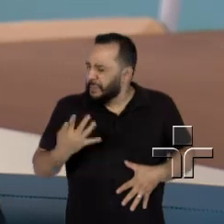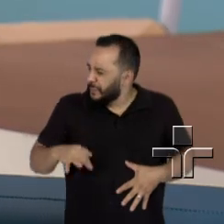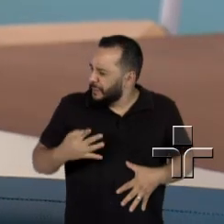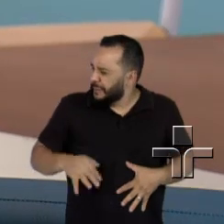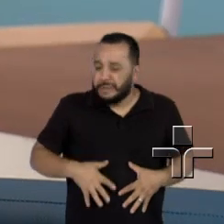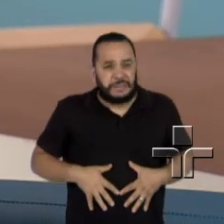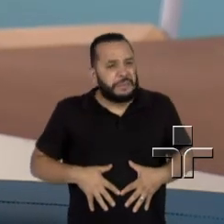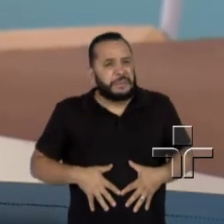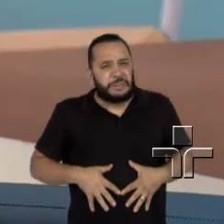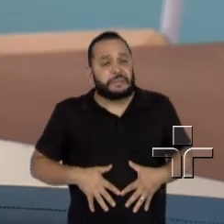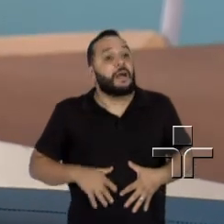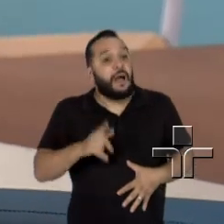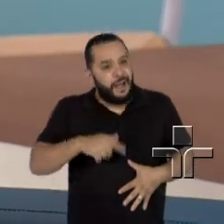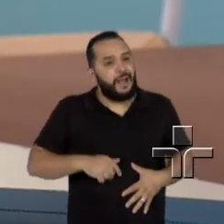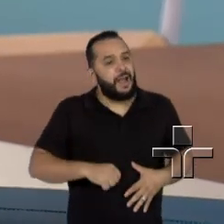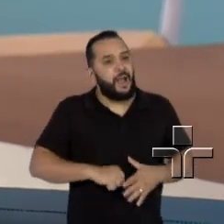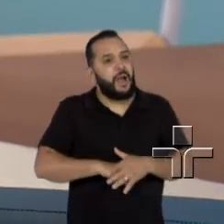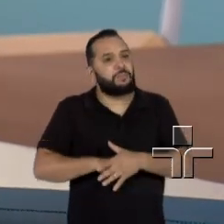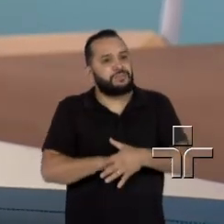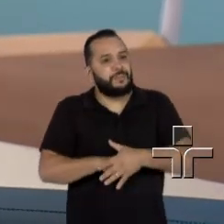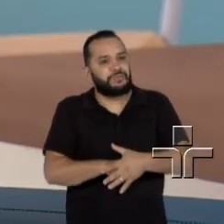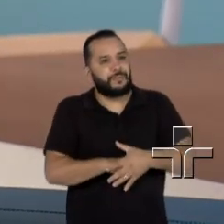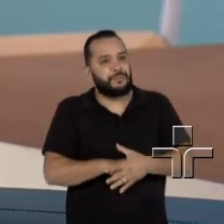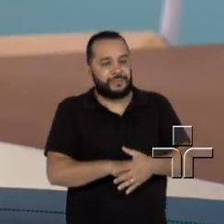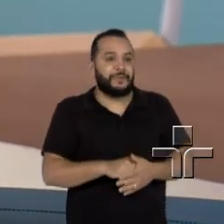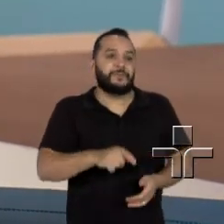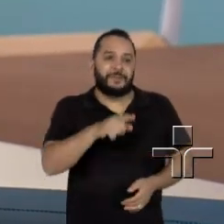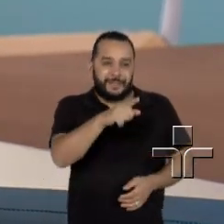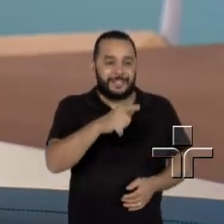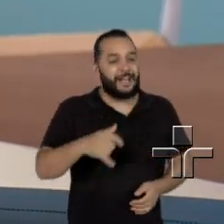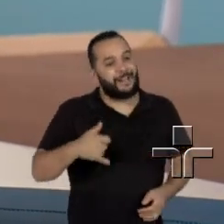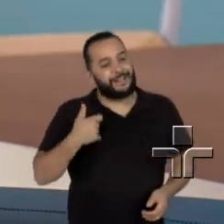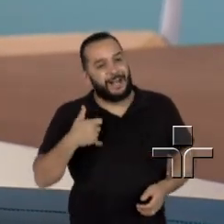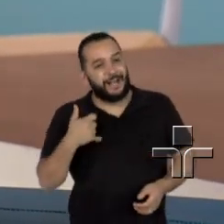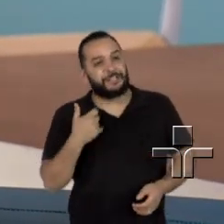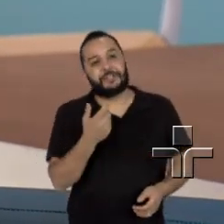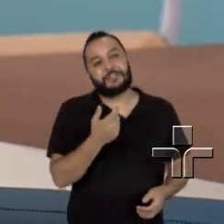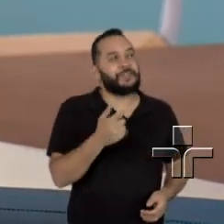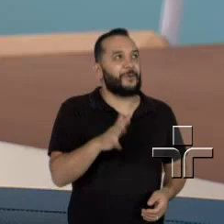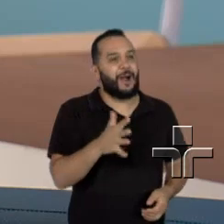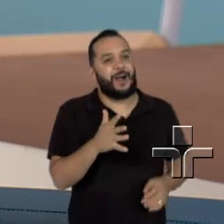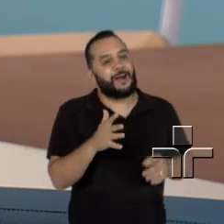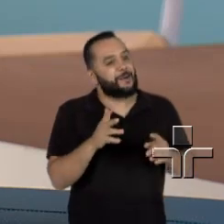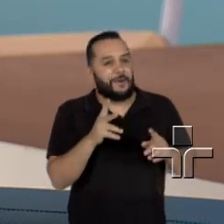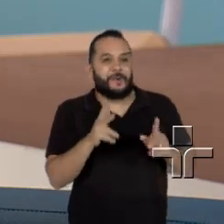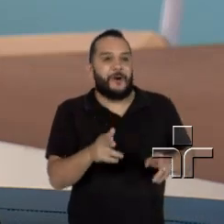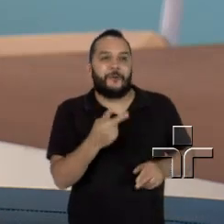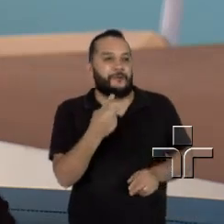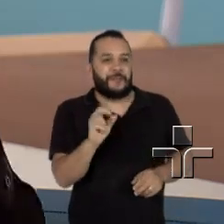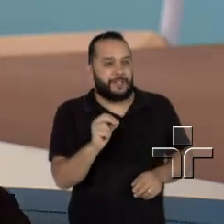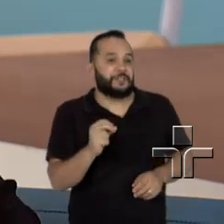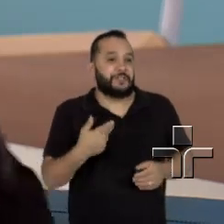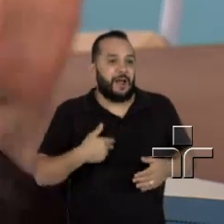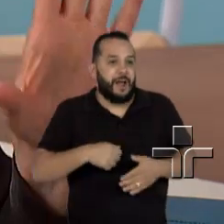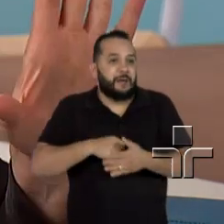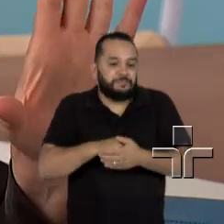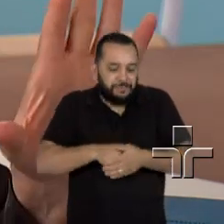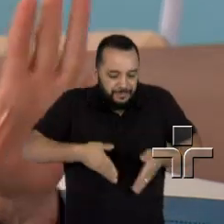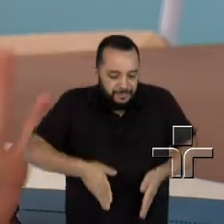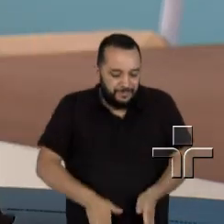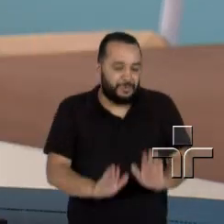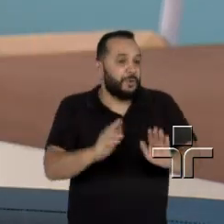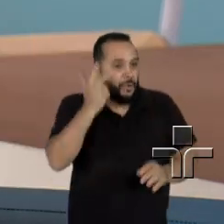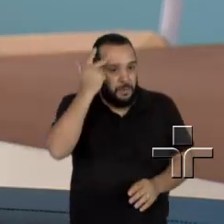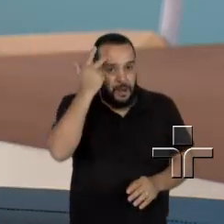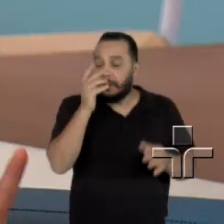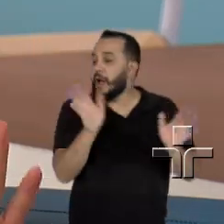fazendo isso, isso é contração, parece que tem 20 e poucos anos, é como se estivesse fazendo um parto normal. Eu falei, não quero nada de parto normal,